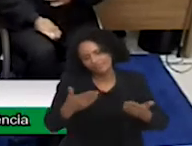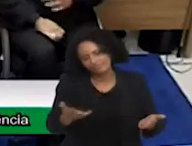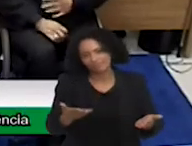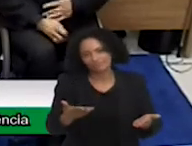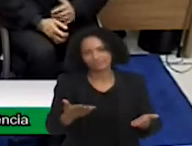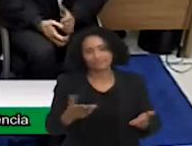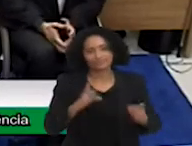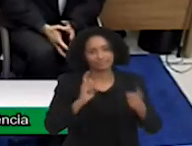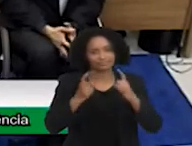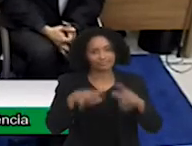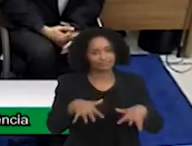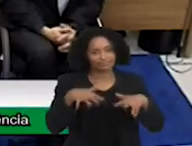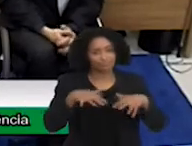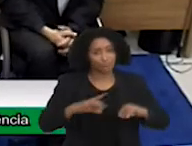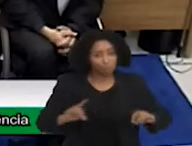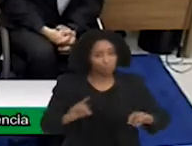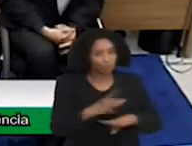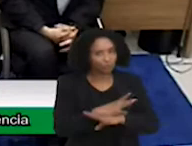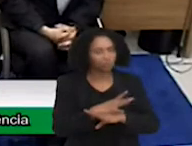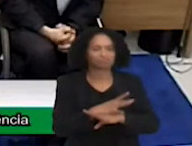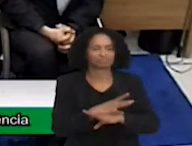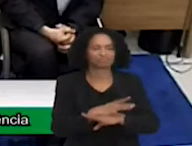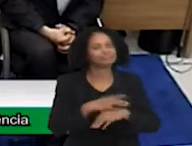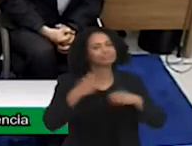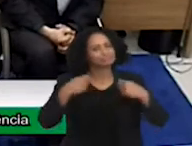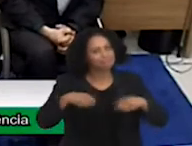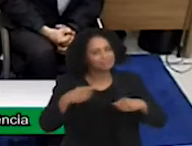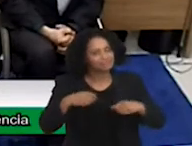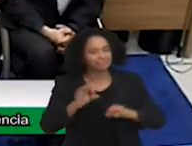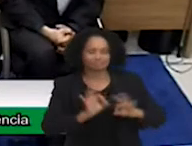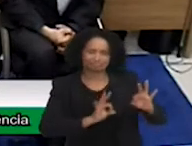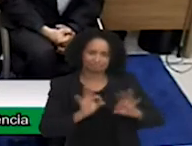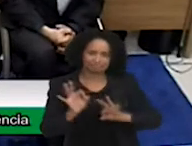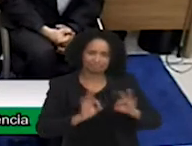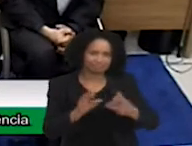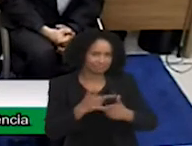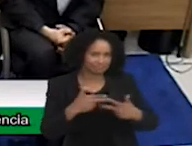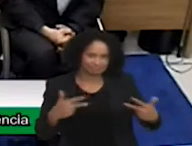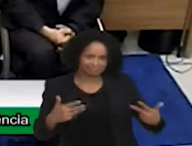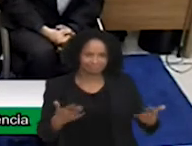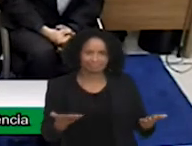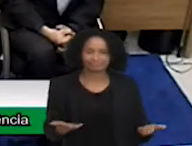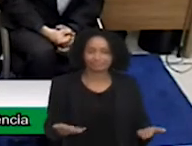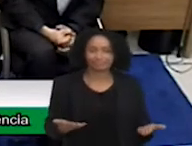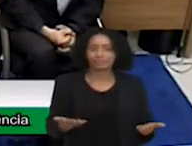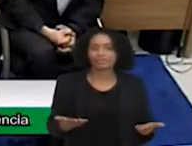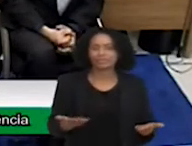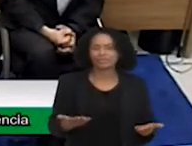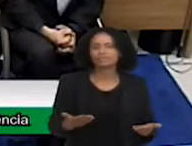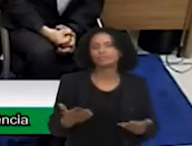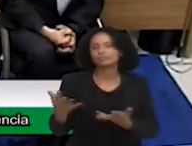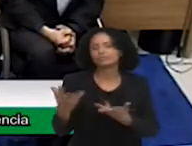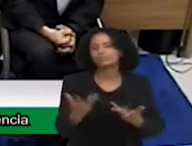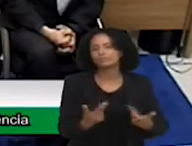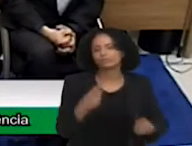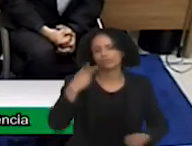sessão, você não pode ir com nenhum doce para casa hoje. Tá bom? Tá. Quero convidar o vereador Batista.